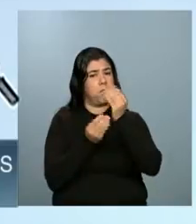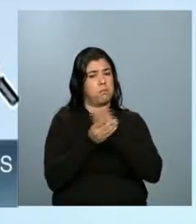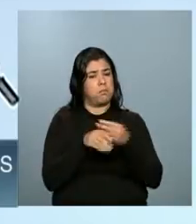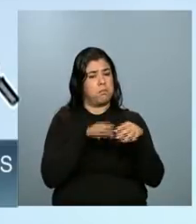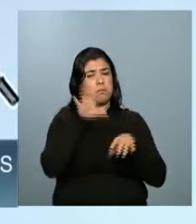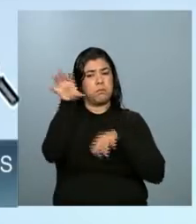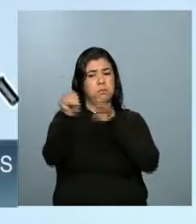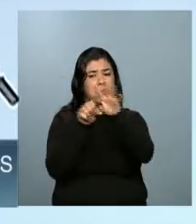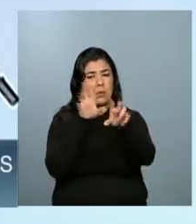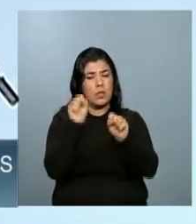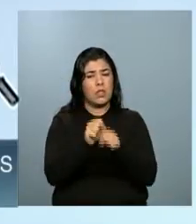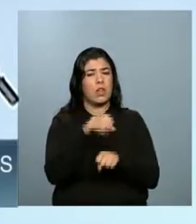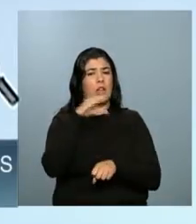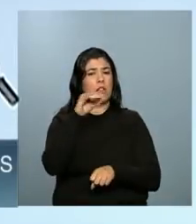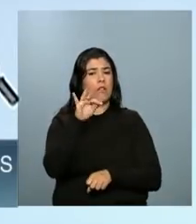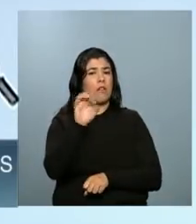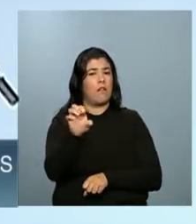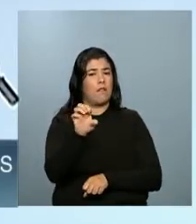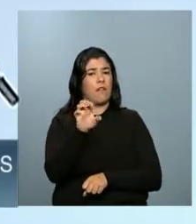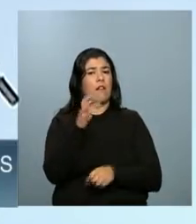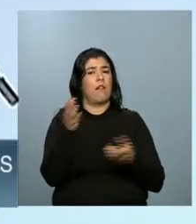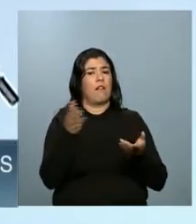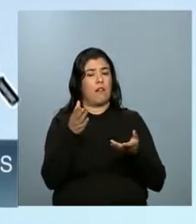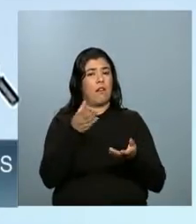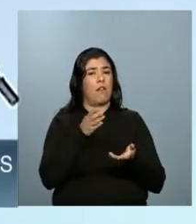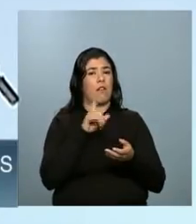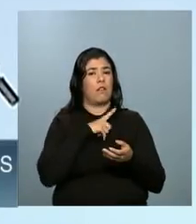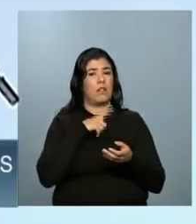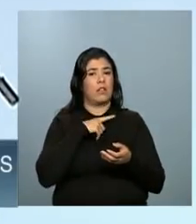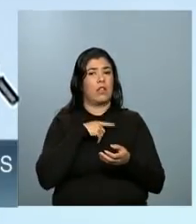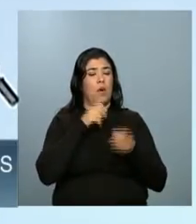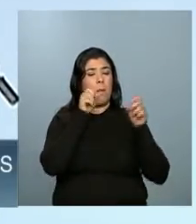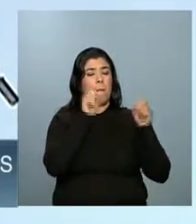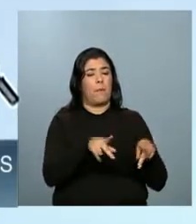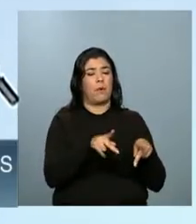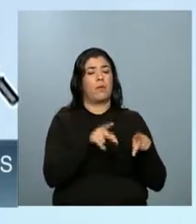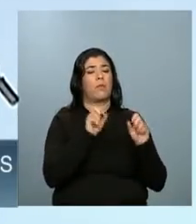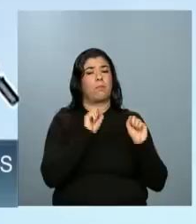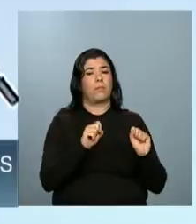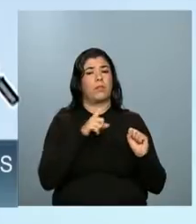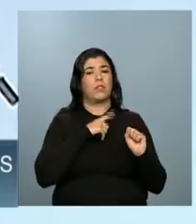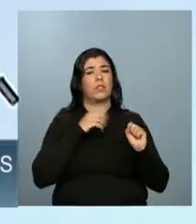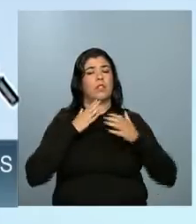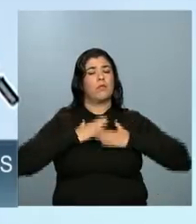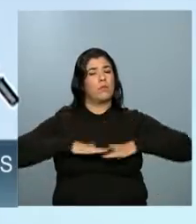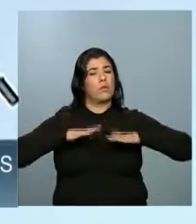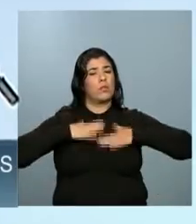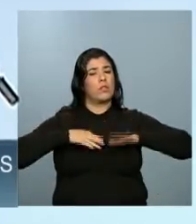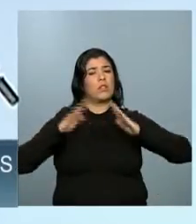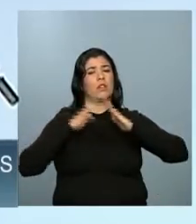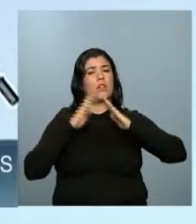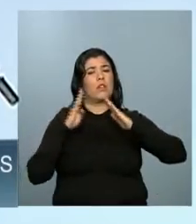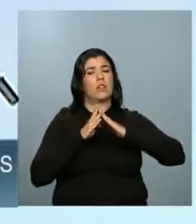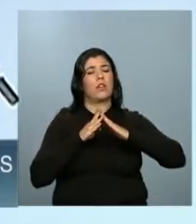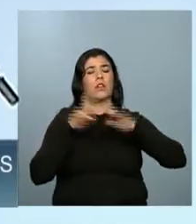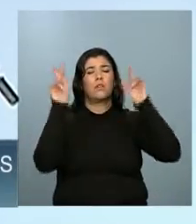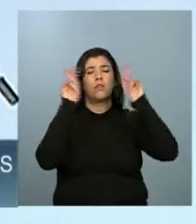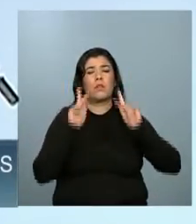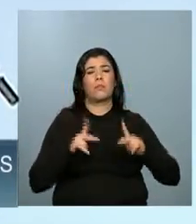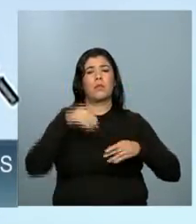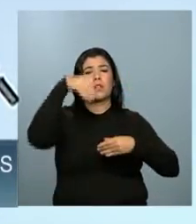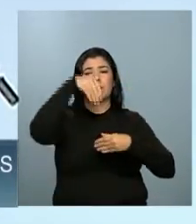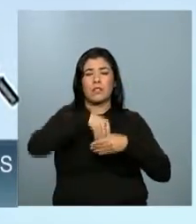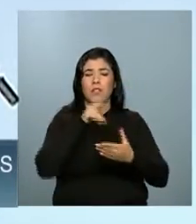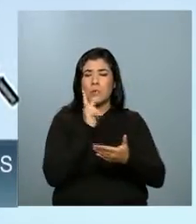colhendo café. E agora estou aposentada e vou poder ter o meu descanso e a minha paz no